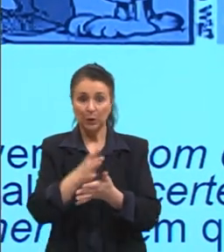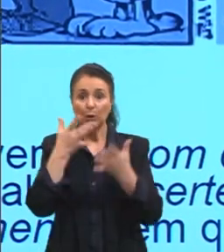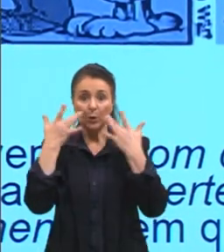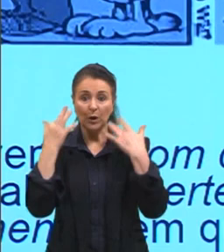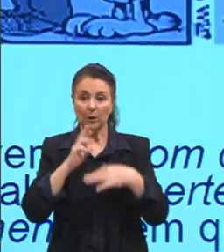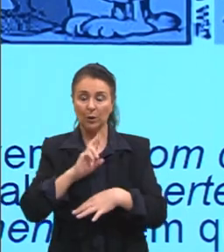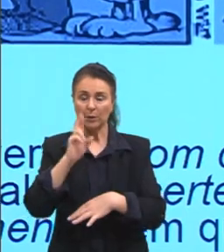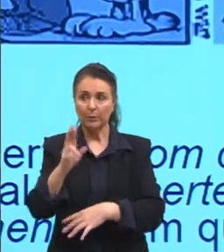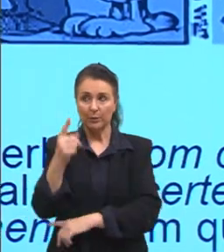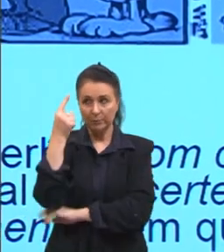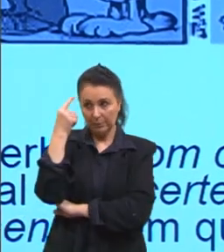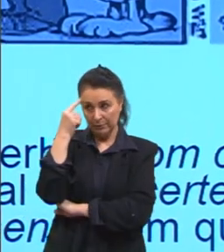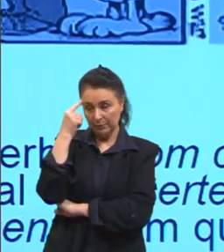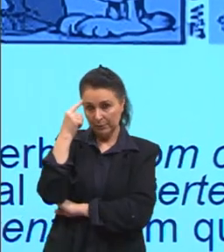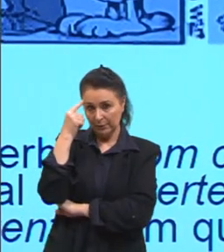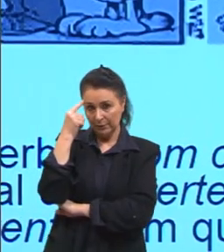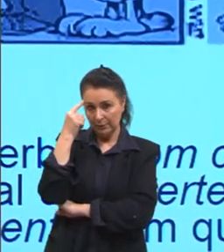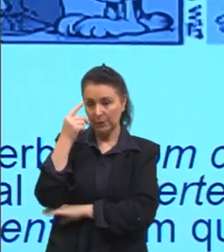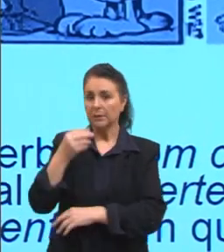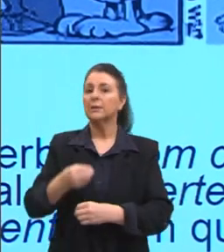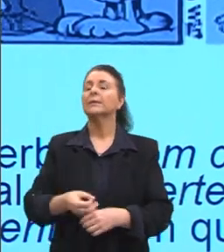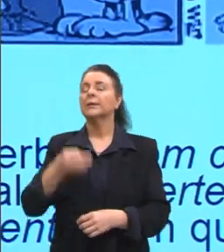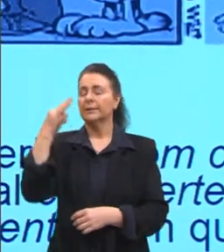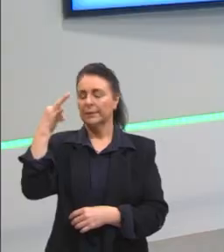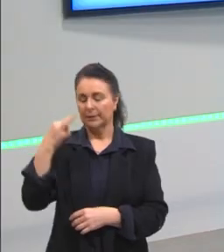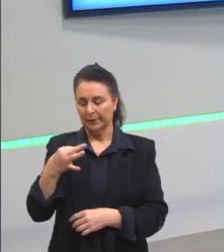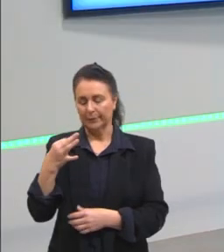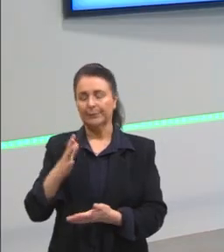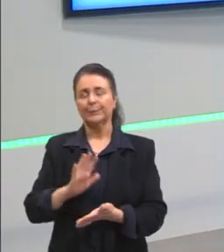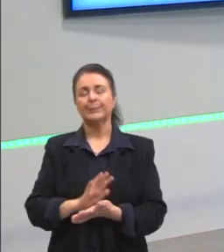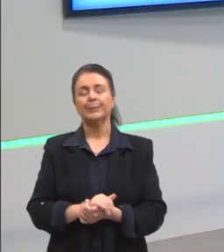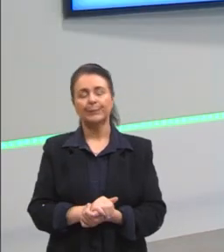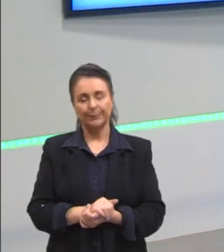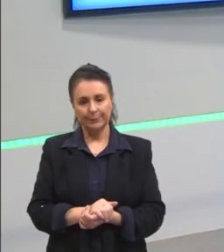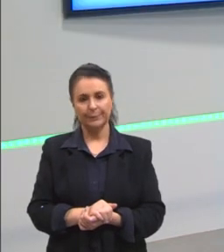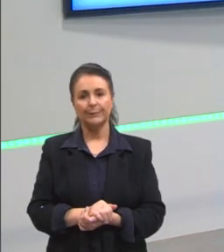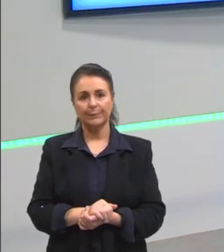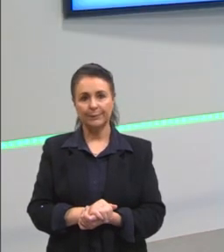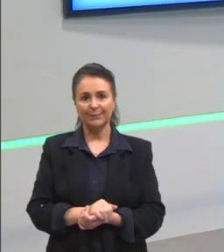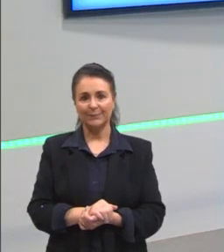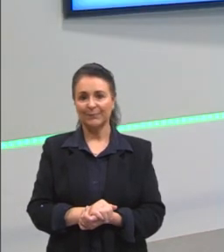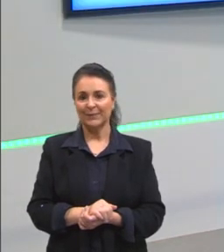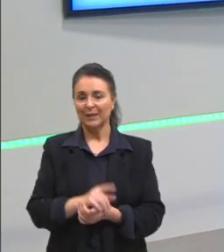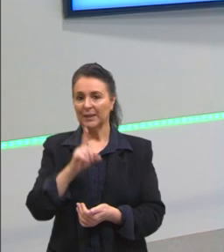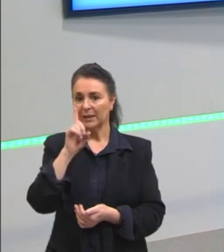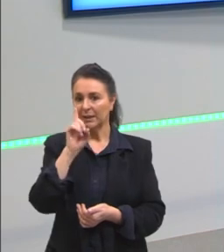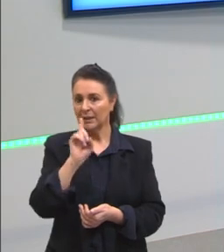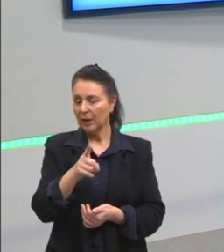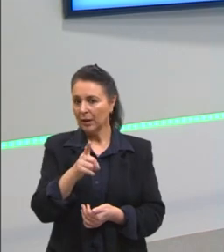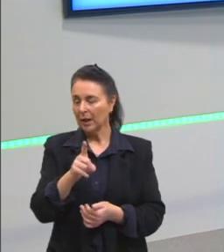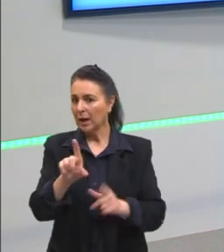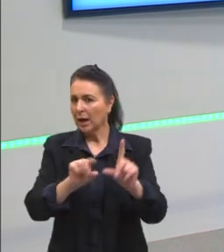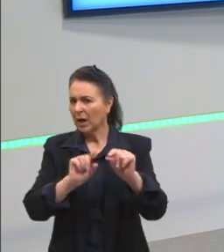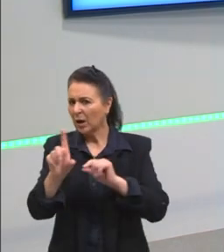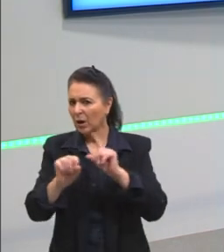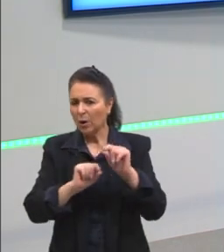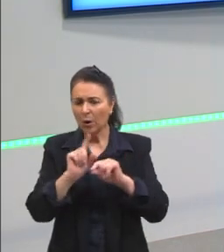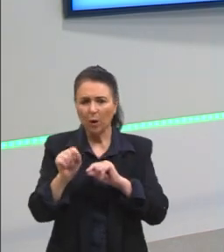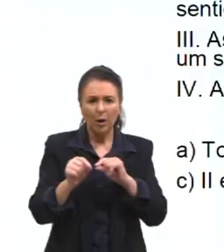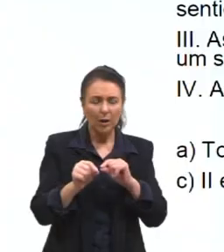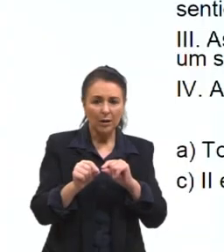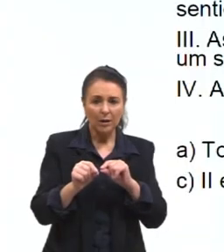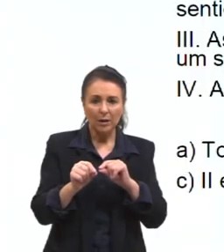mentalmente ali. Com certeza. Então, aqui nos dá algumas opções e pede que a gente